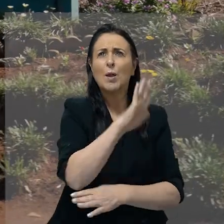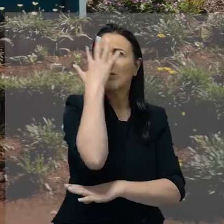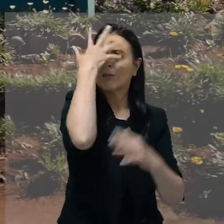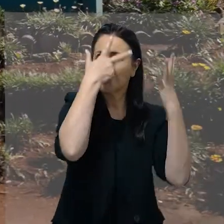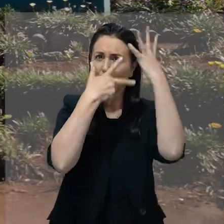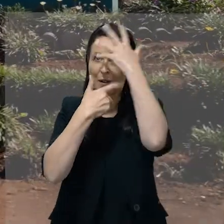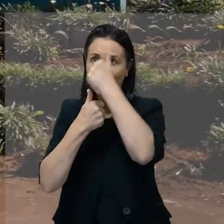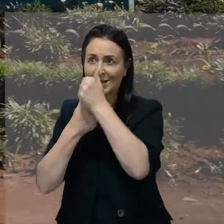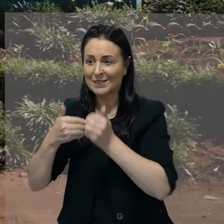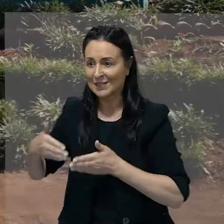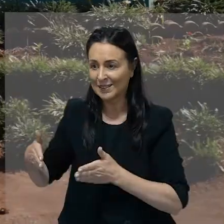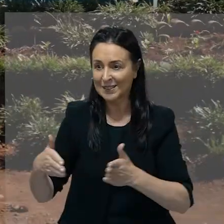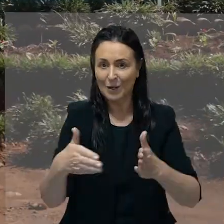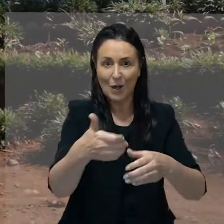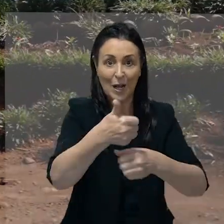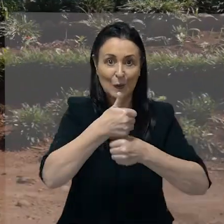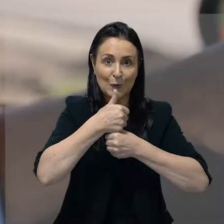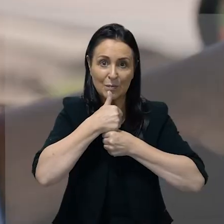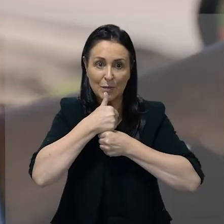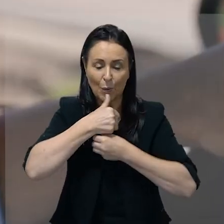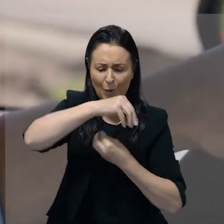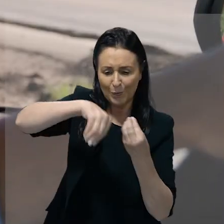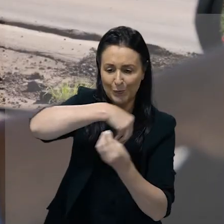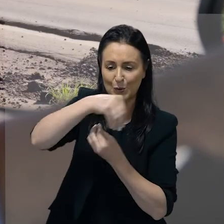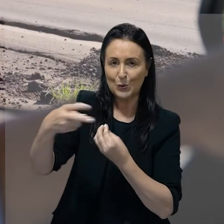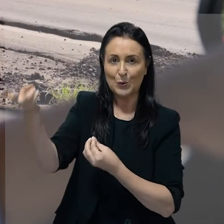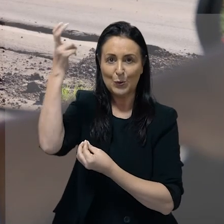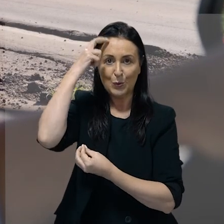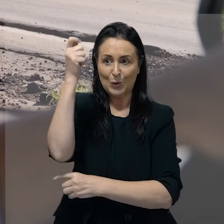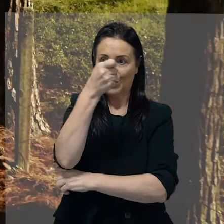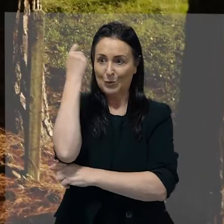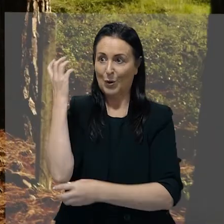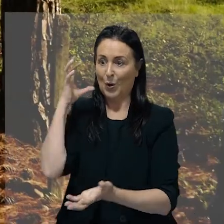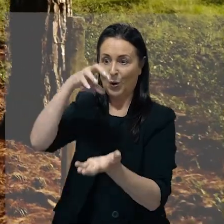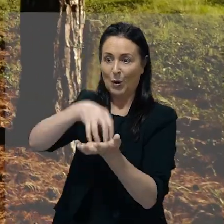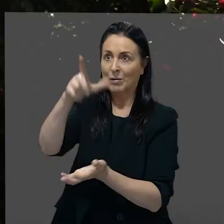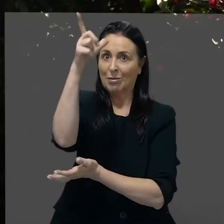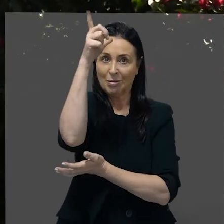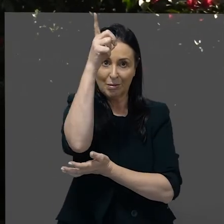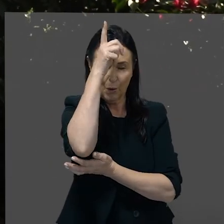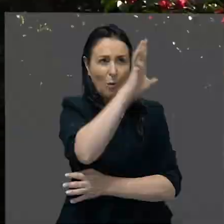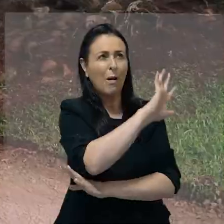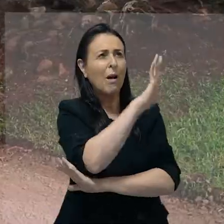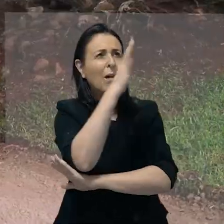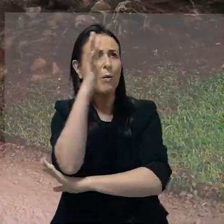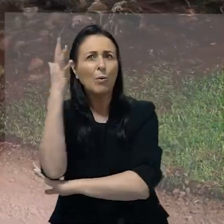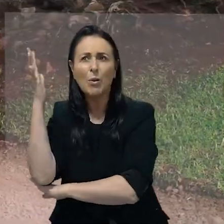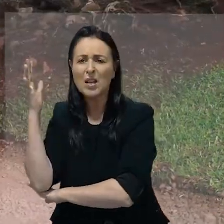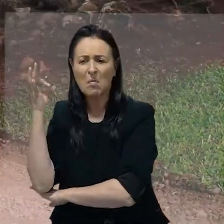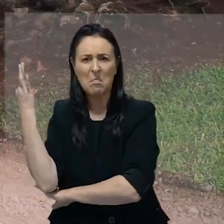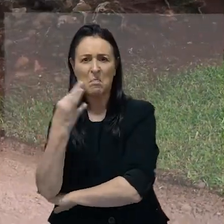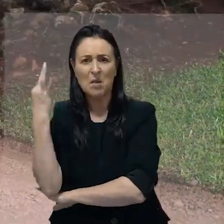Em meio a essas belezas, está a Rota do Chimarrão, um caminho que mescla a cultura gaúcha, a colonização alemã,